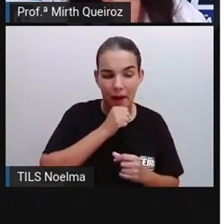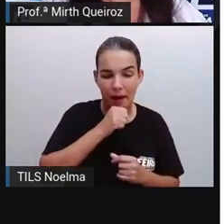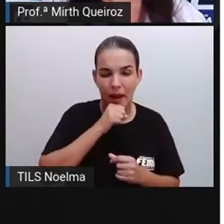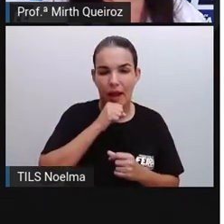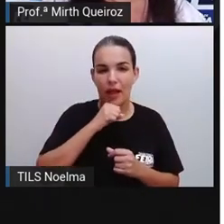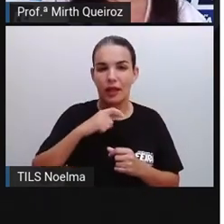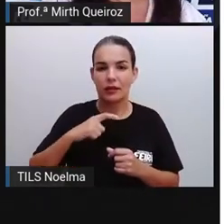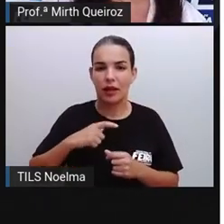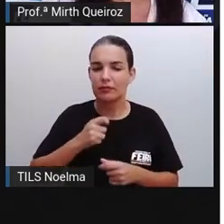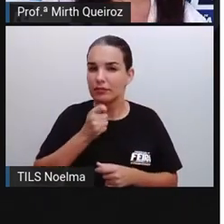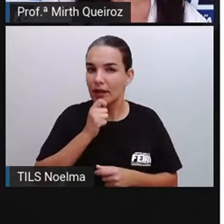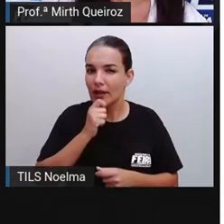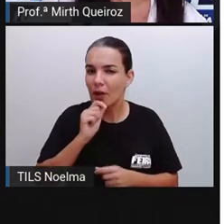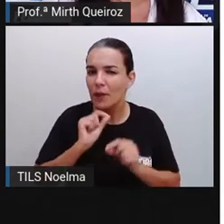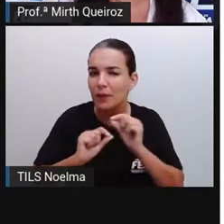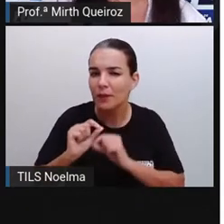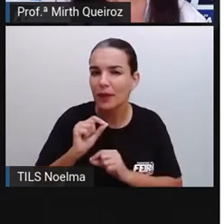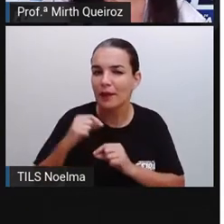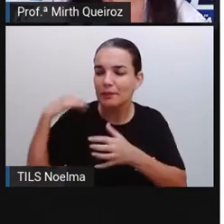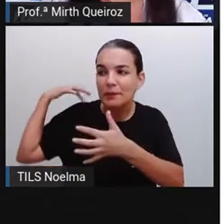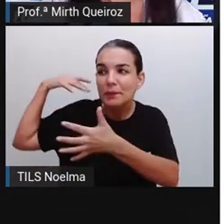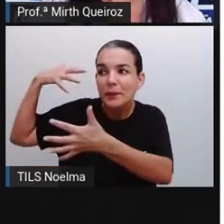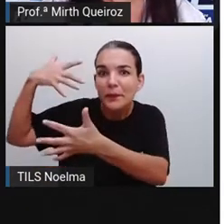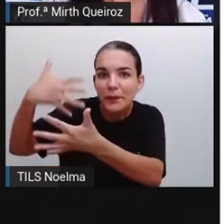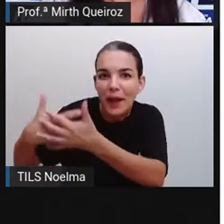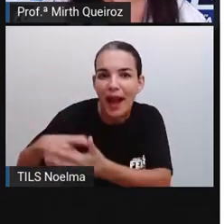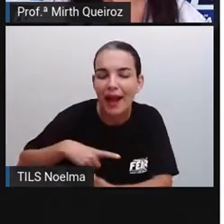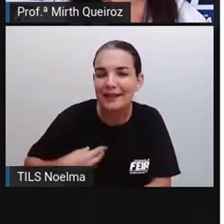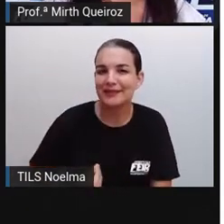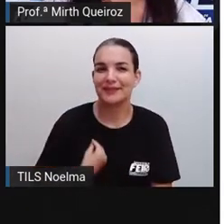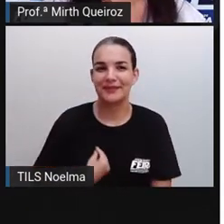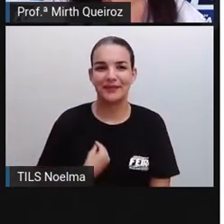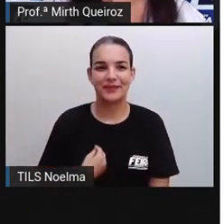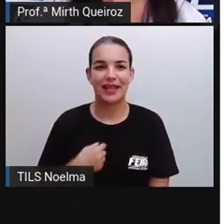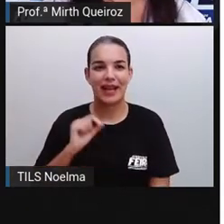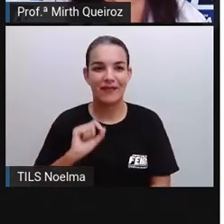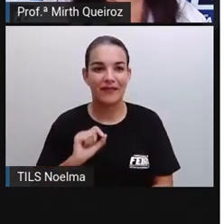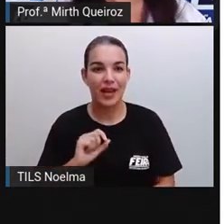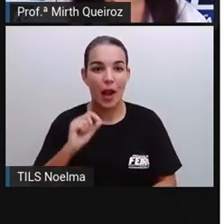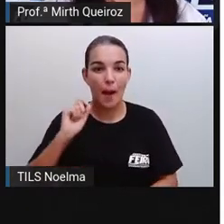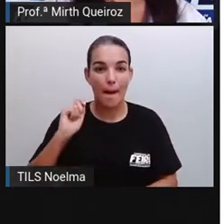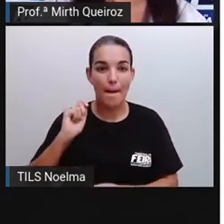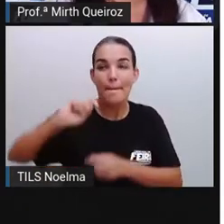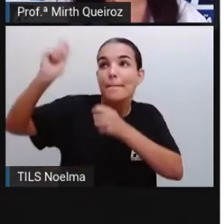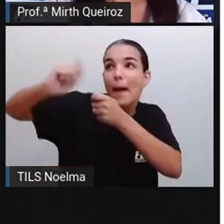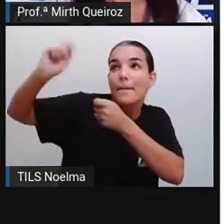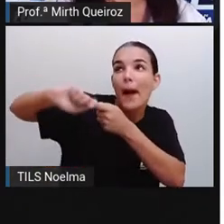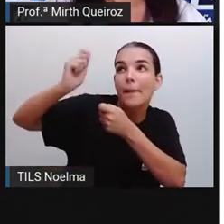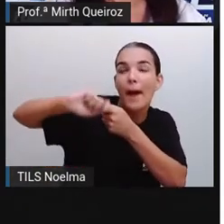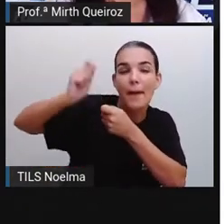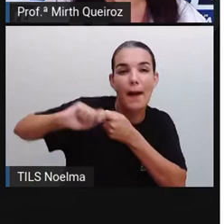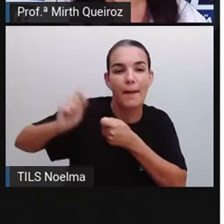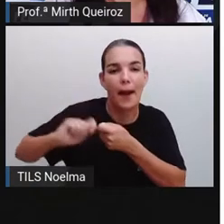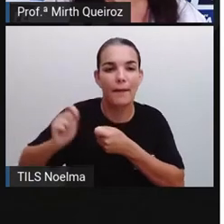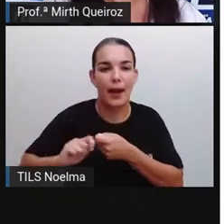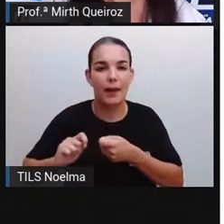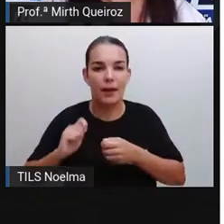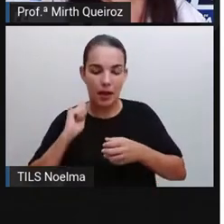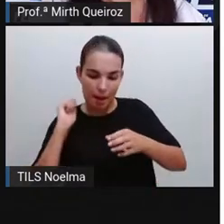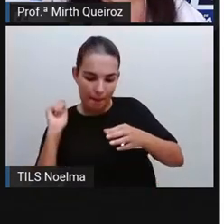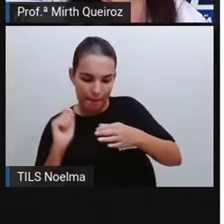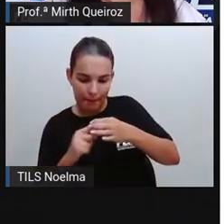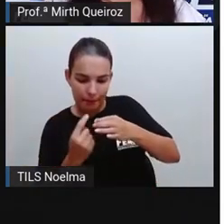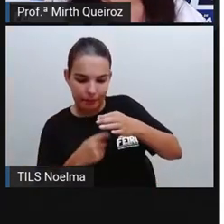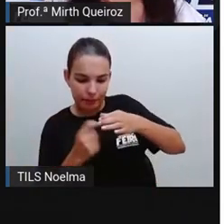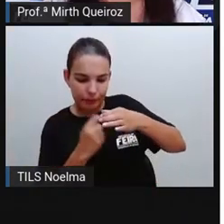peão, a pipa, o ioiô. Quem é que nunca viu? Você já brincou com algum tipo de brinquedo desse? Quem é que